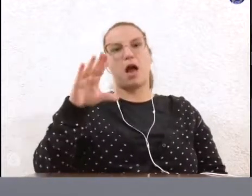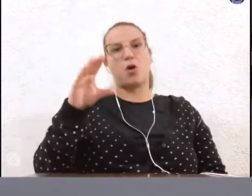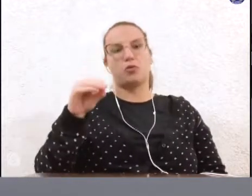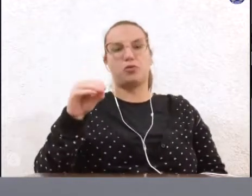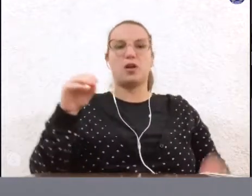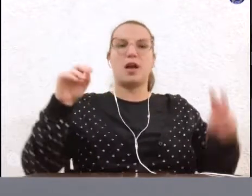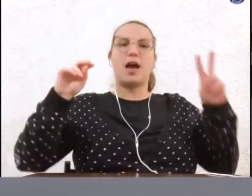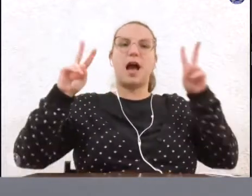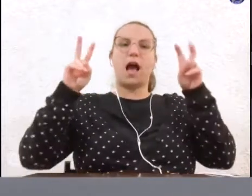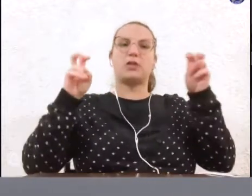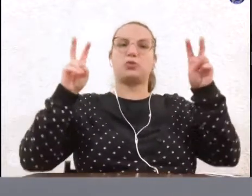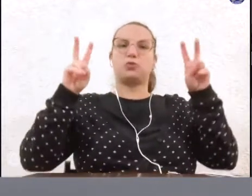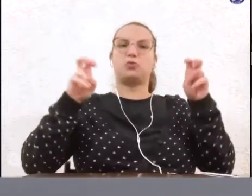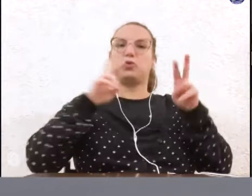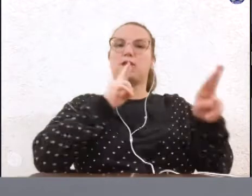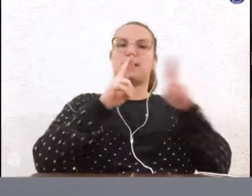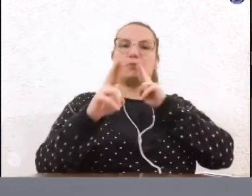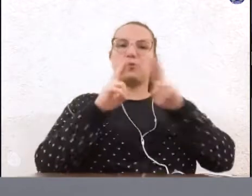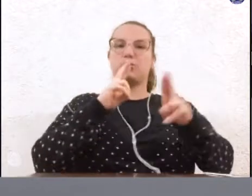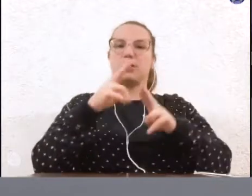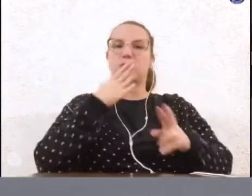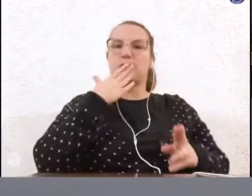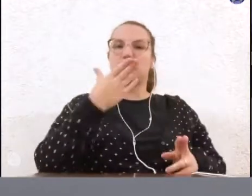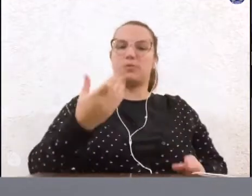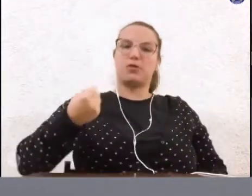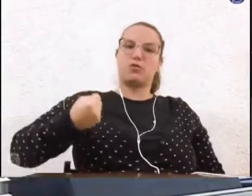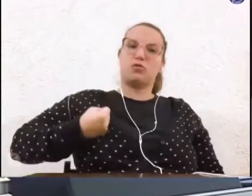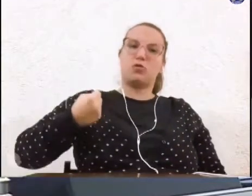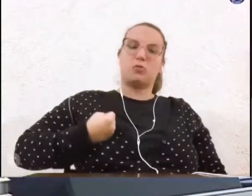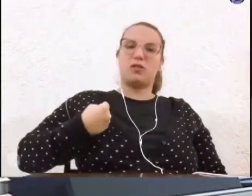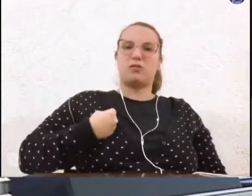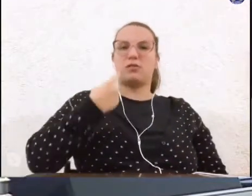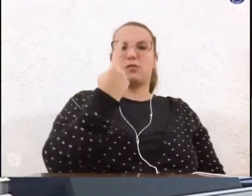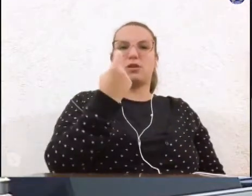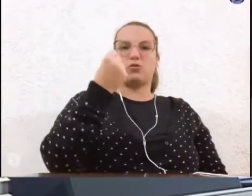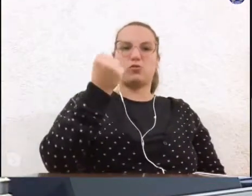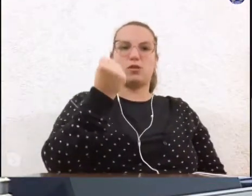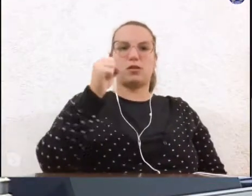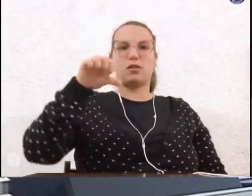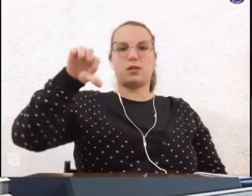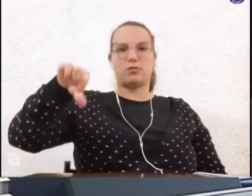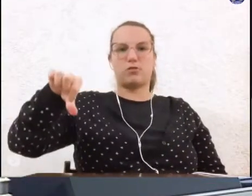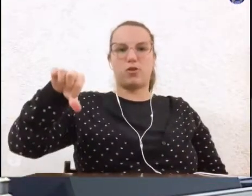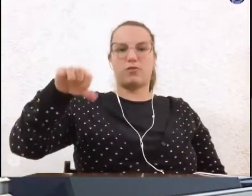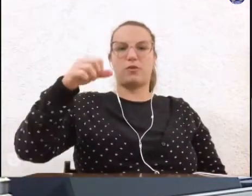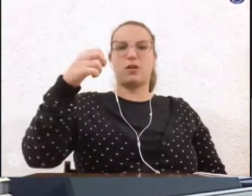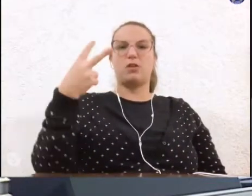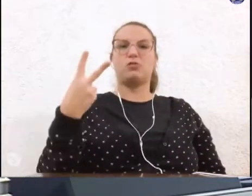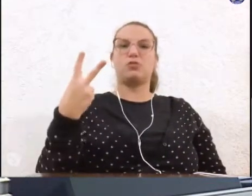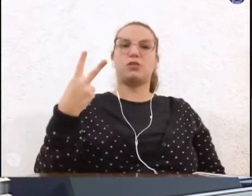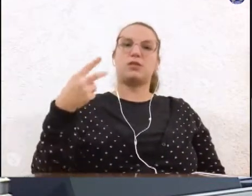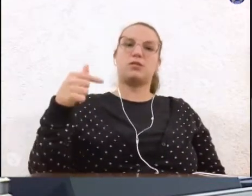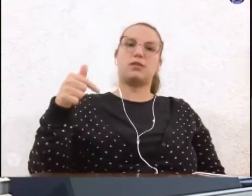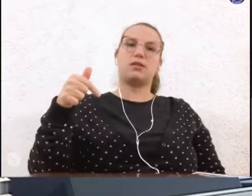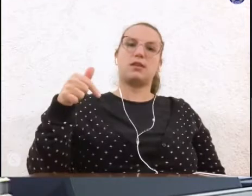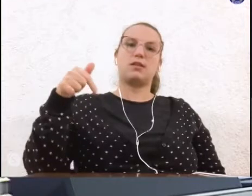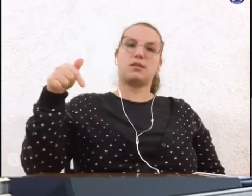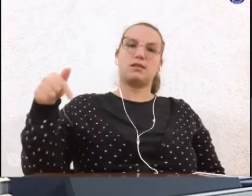respondendo os requerimentos números 189, 277,